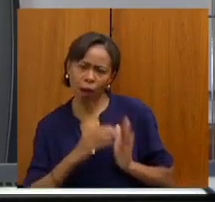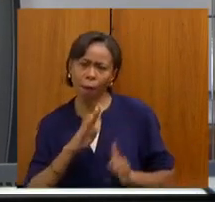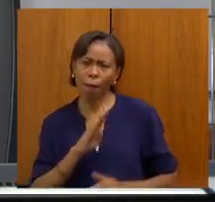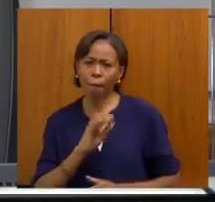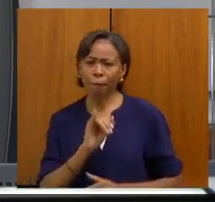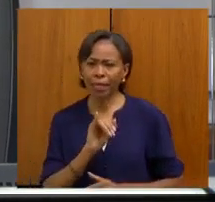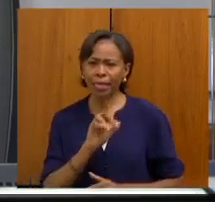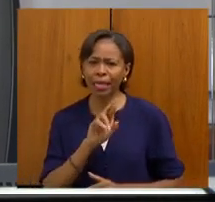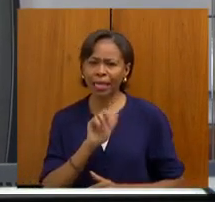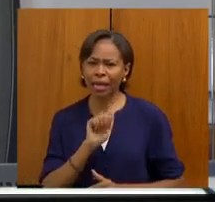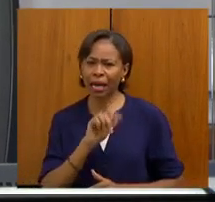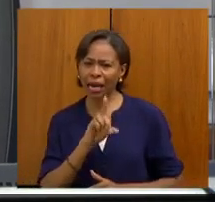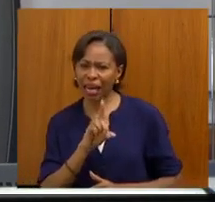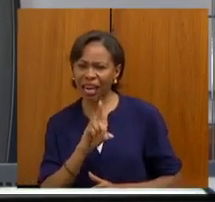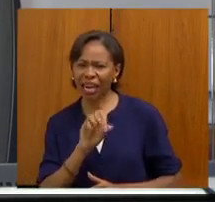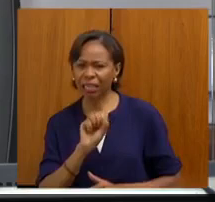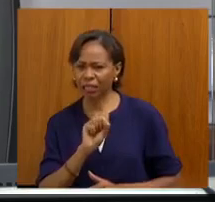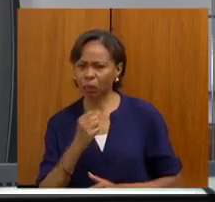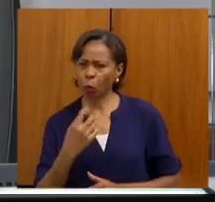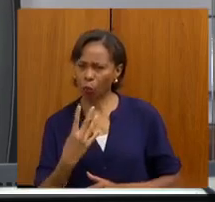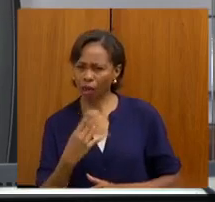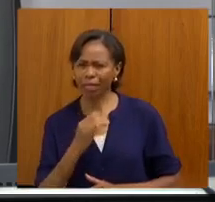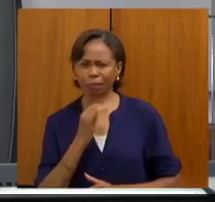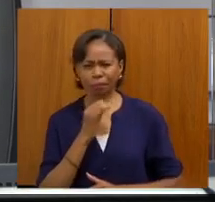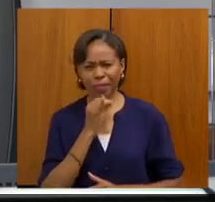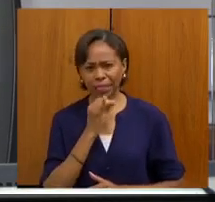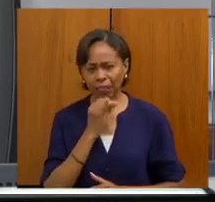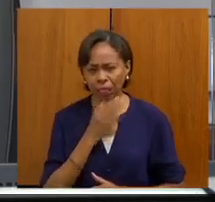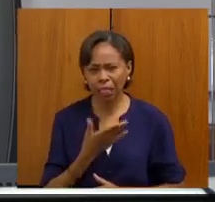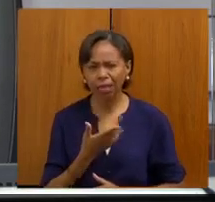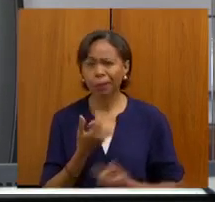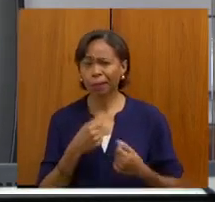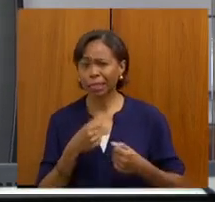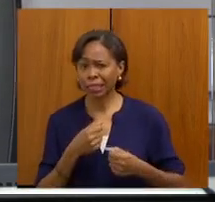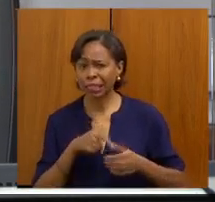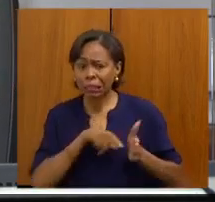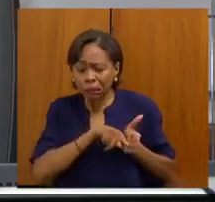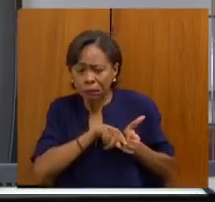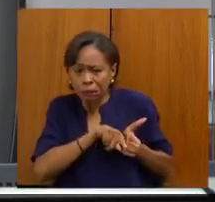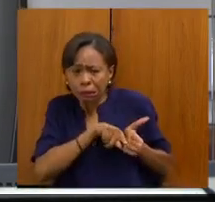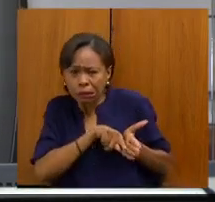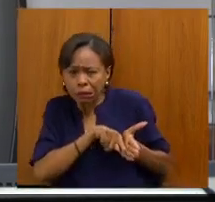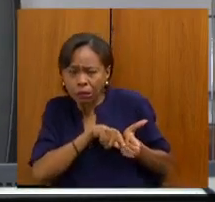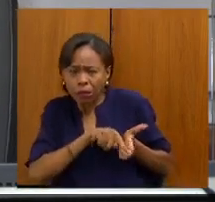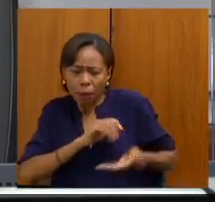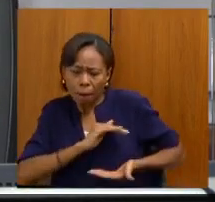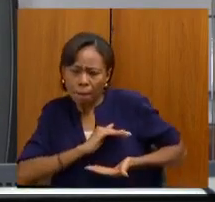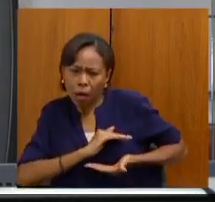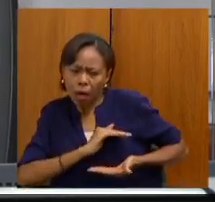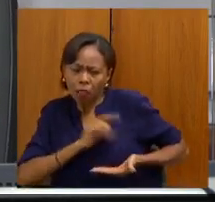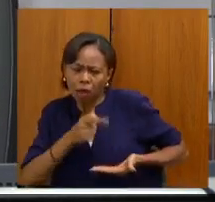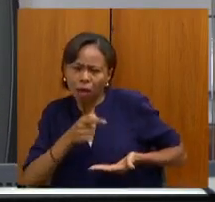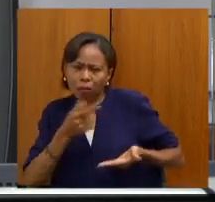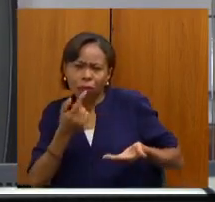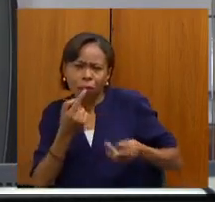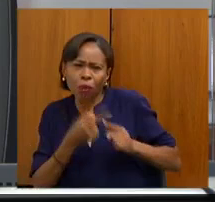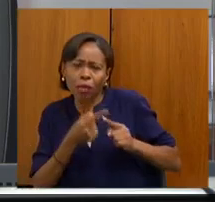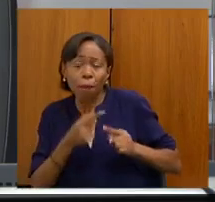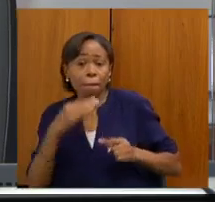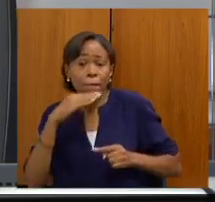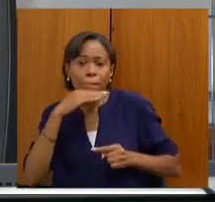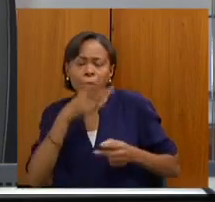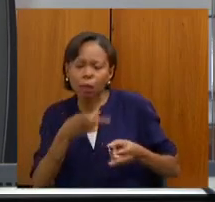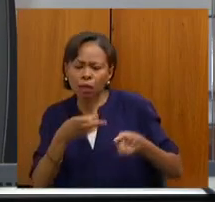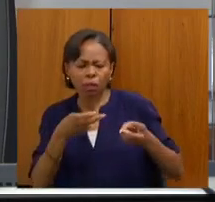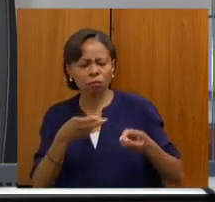que precisa de uma corbiópsia, alguma coisa, e a gente, quando ele vai, ou um nódulo suspeito, que